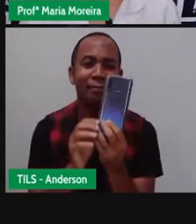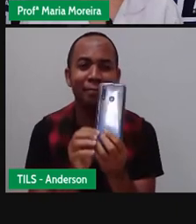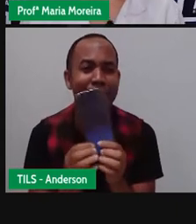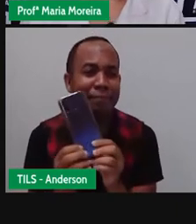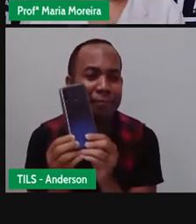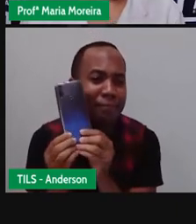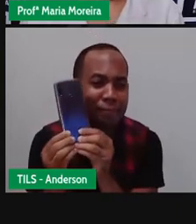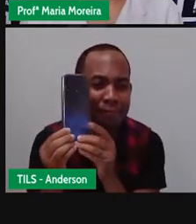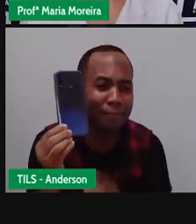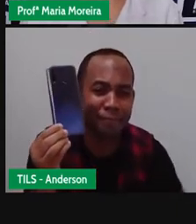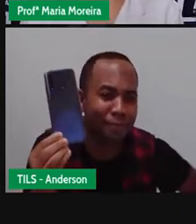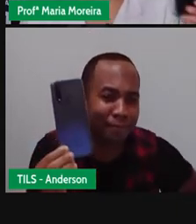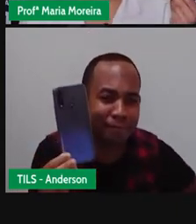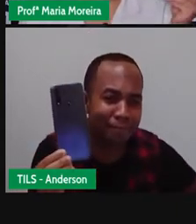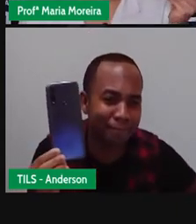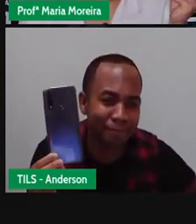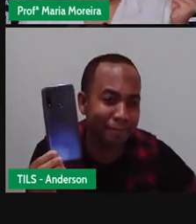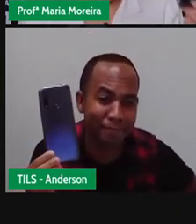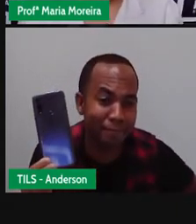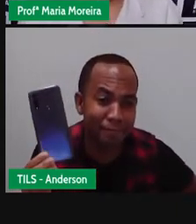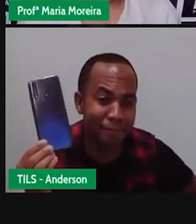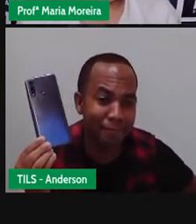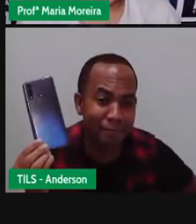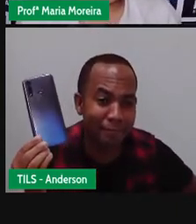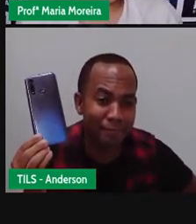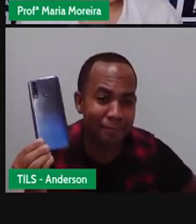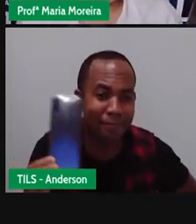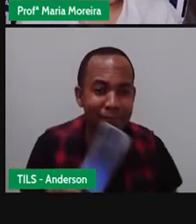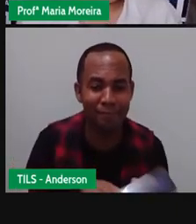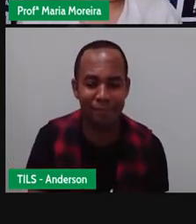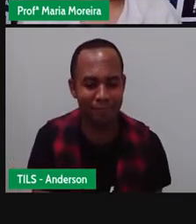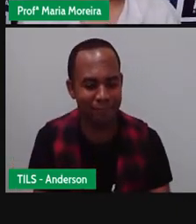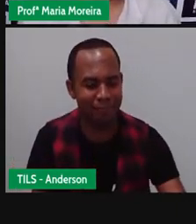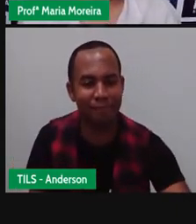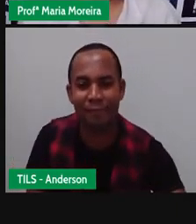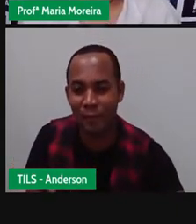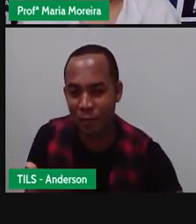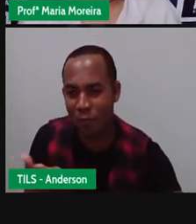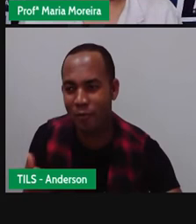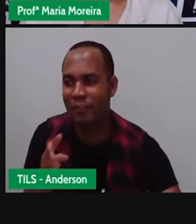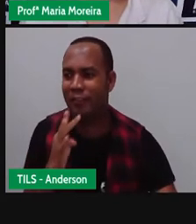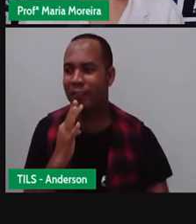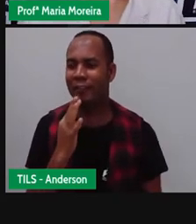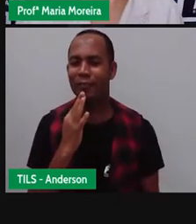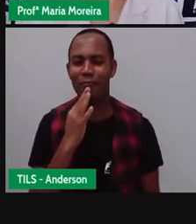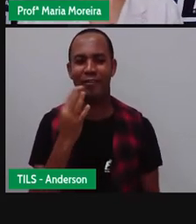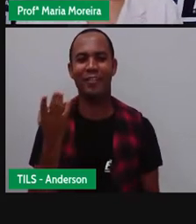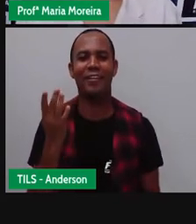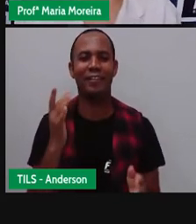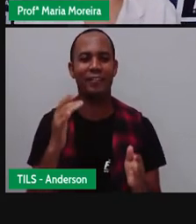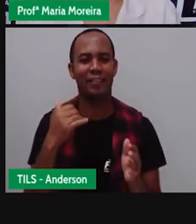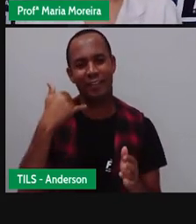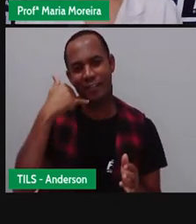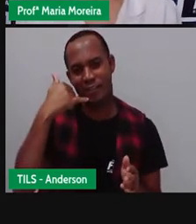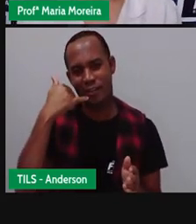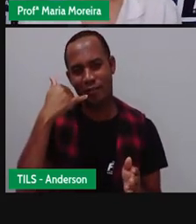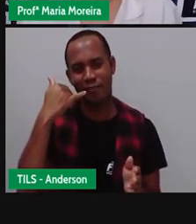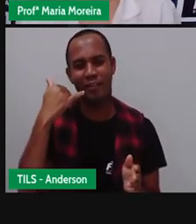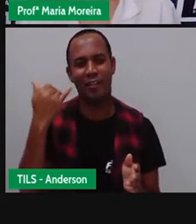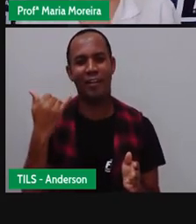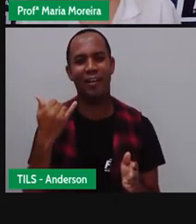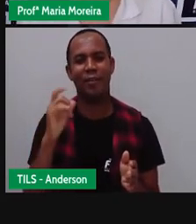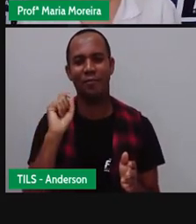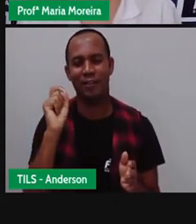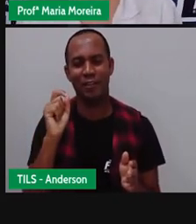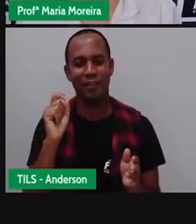Ele tem, um celular aí. tá vendo? Então, como a gente conhece hoje um smartphone. E que a gente acaba o quê? Fazendo